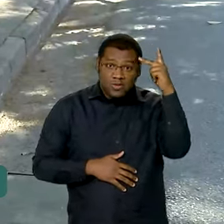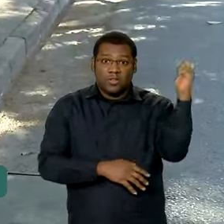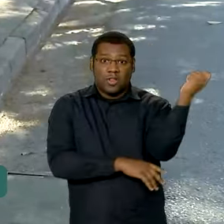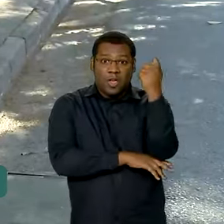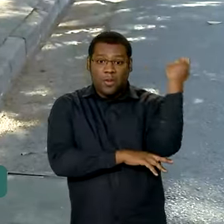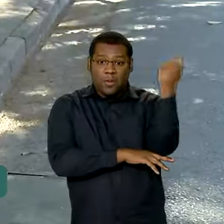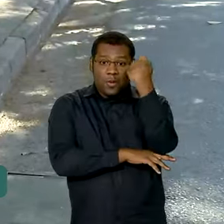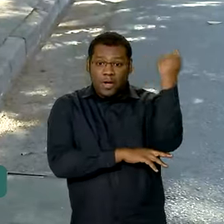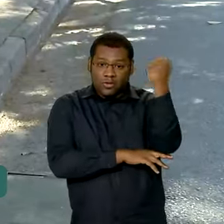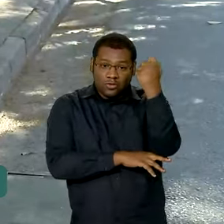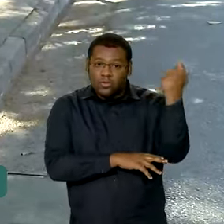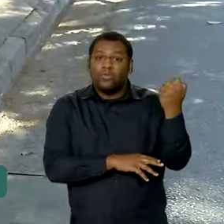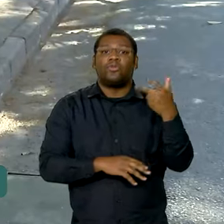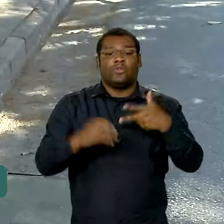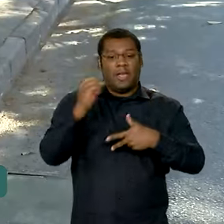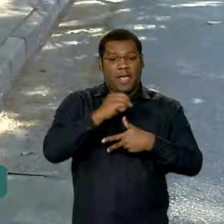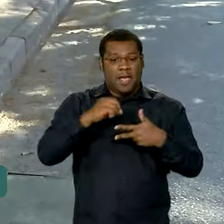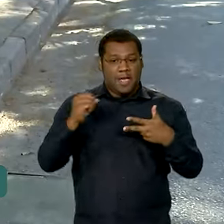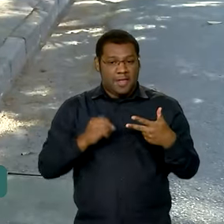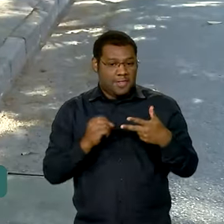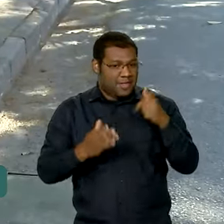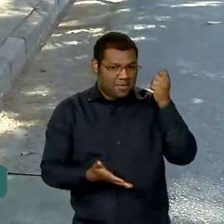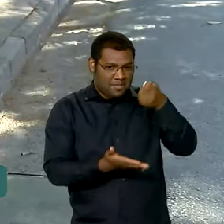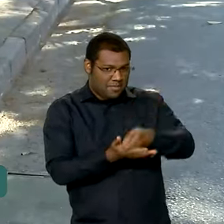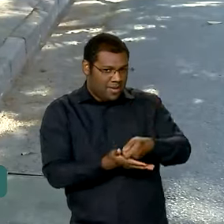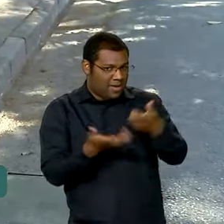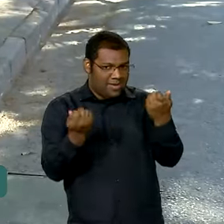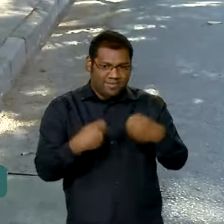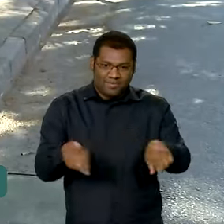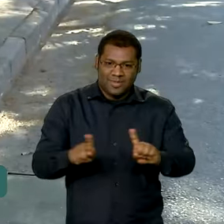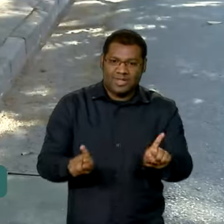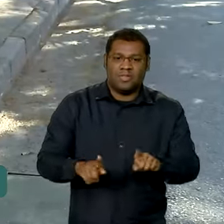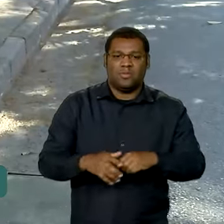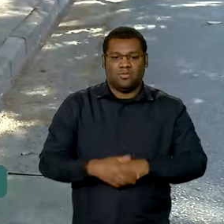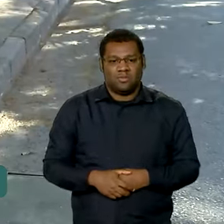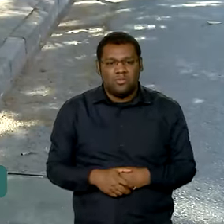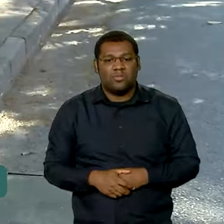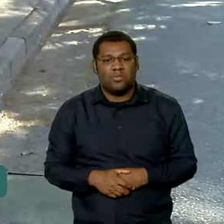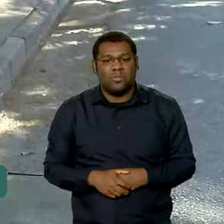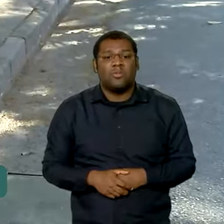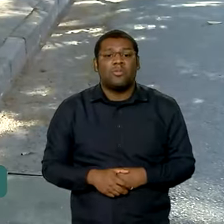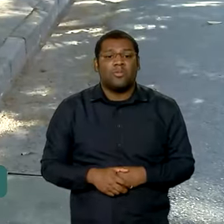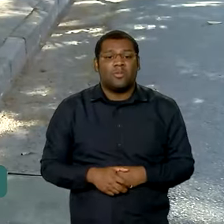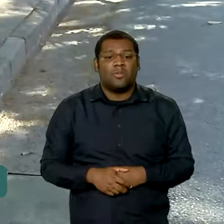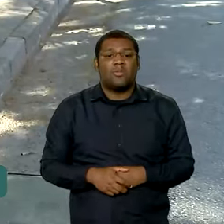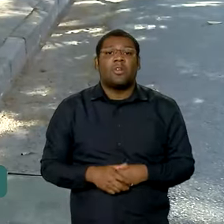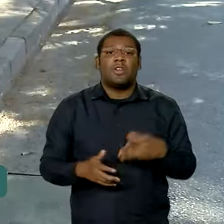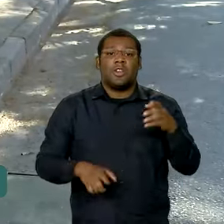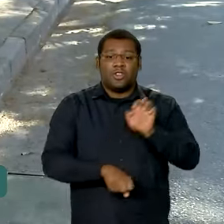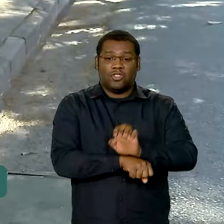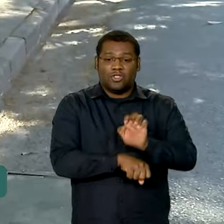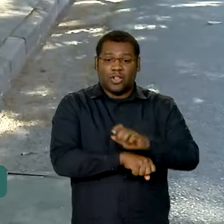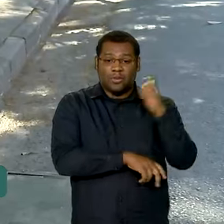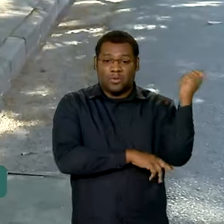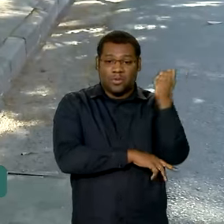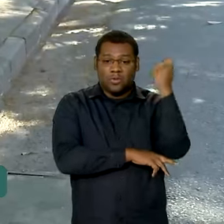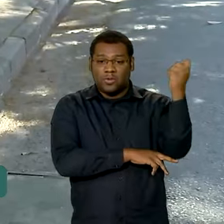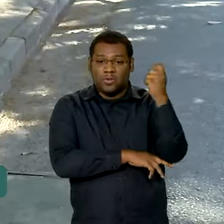isentos e não precisam pagar a taxa de inscrição. No estado, até agora, já são 260